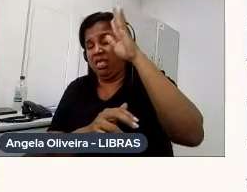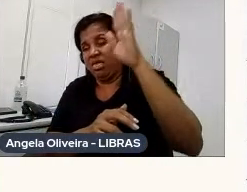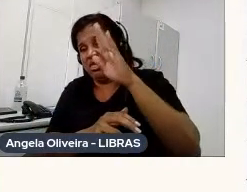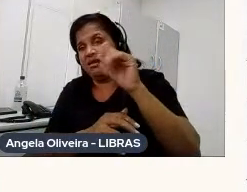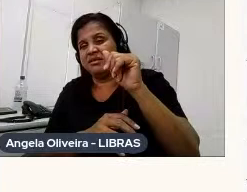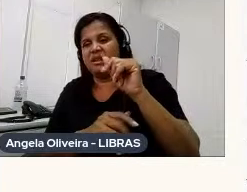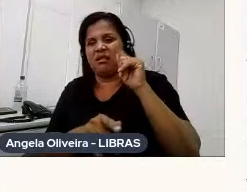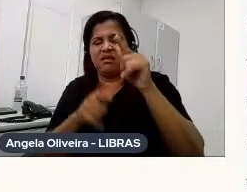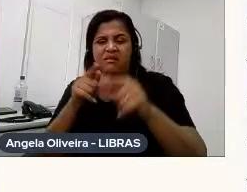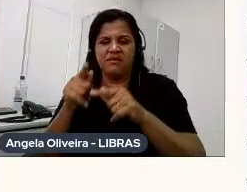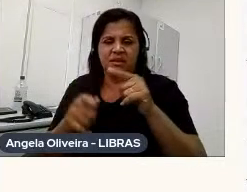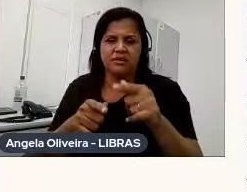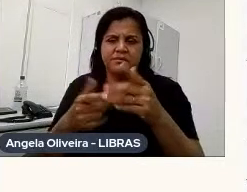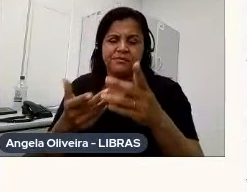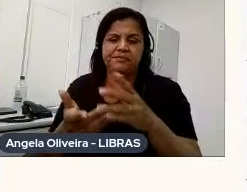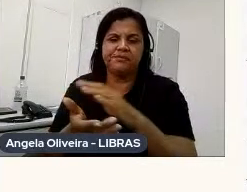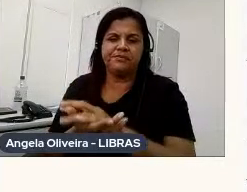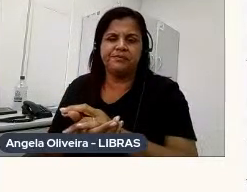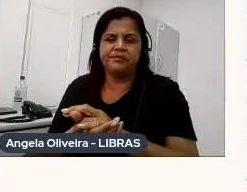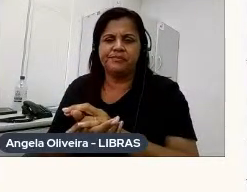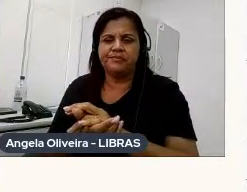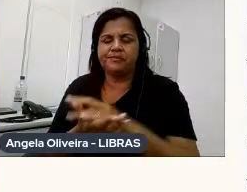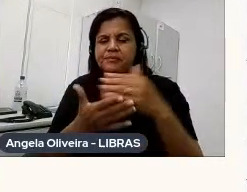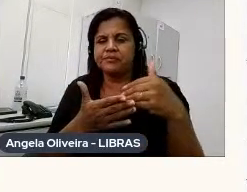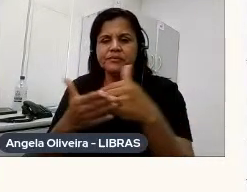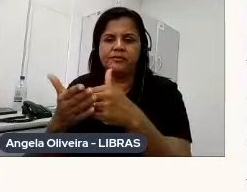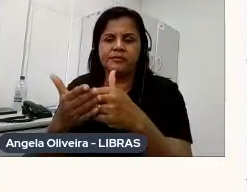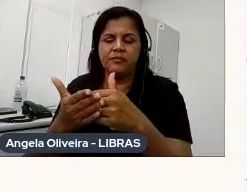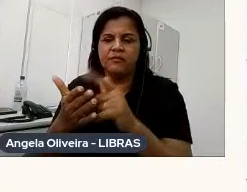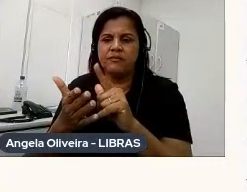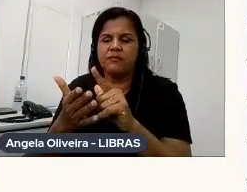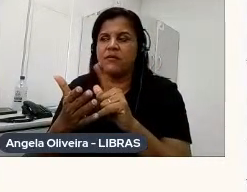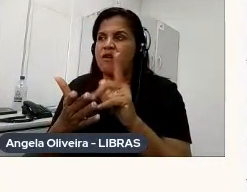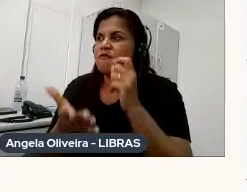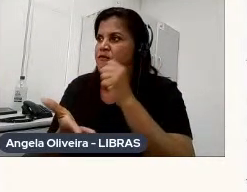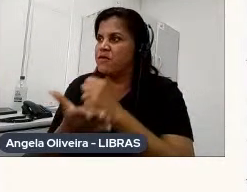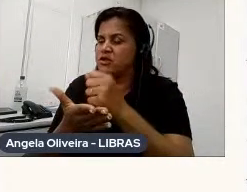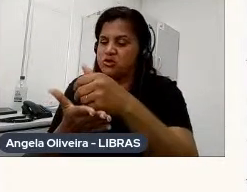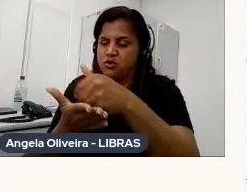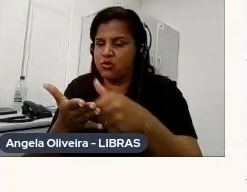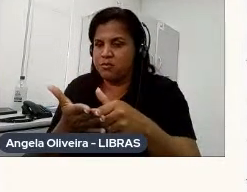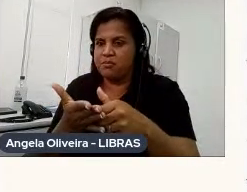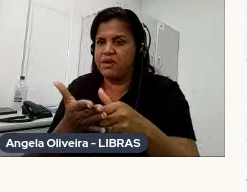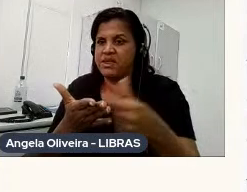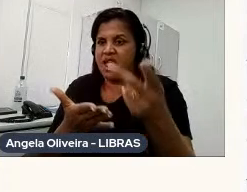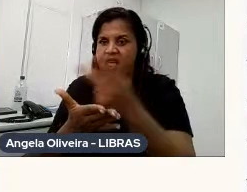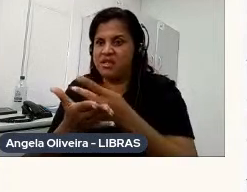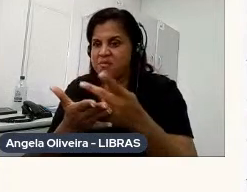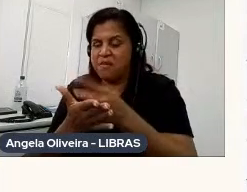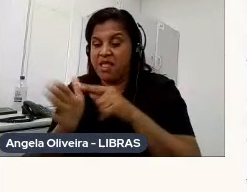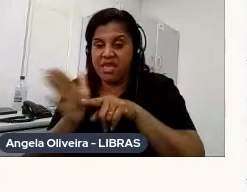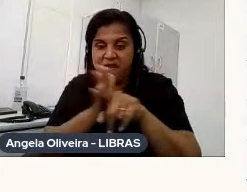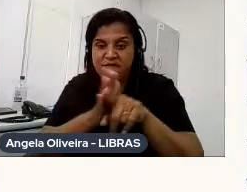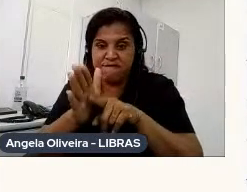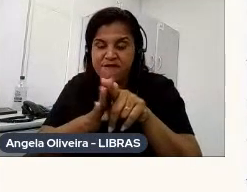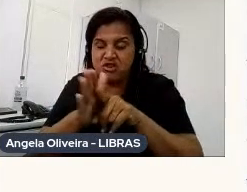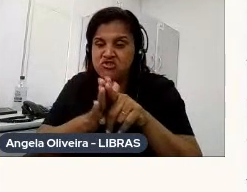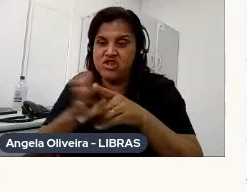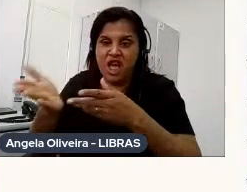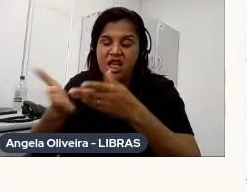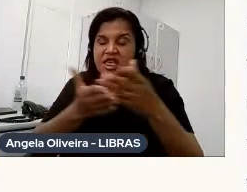e partiu daí, eu falei, pô, vamos fazer um documentário animado que investiga o que leva um autor a matar as suas personagens.